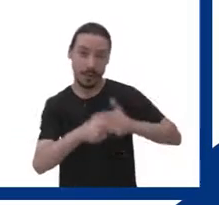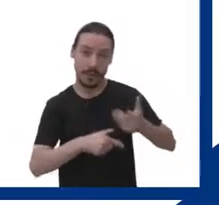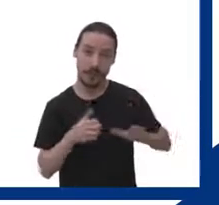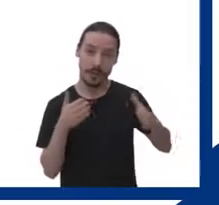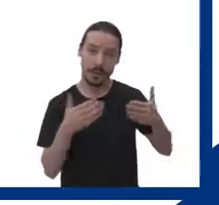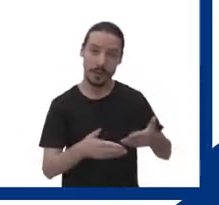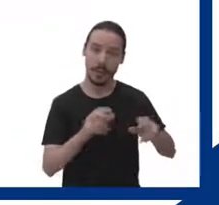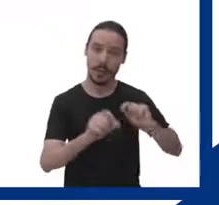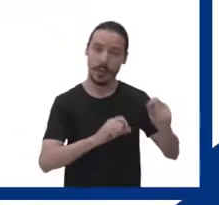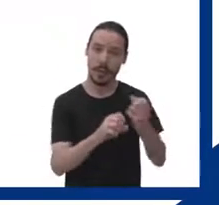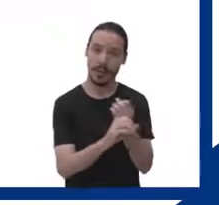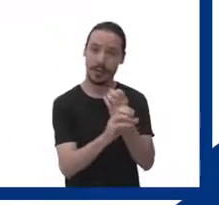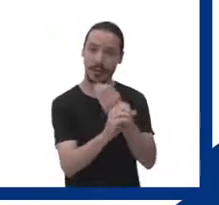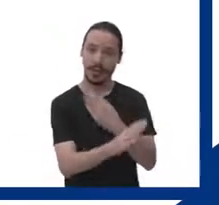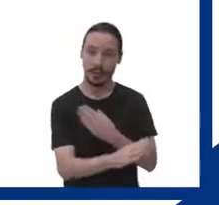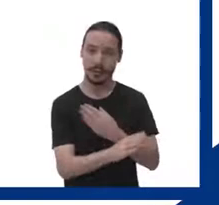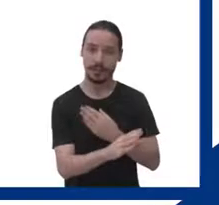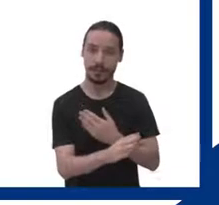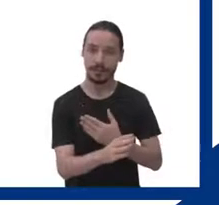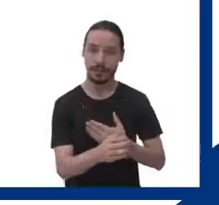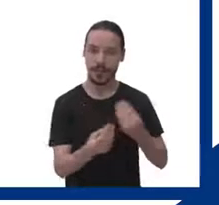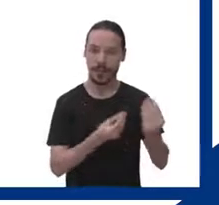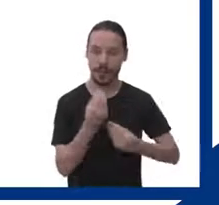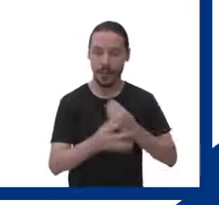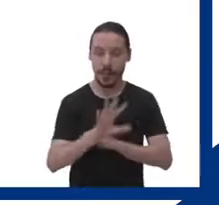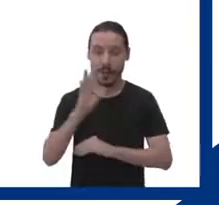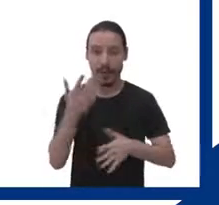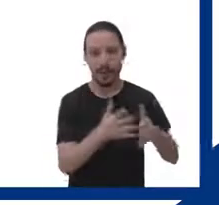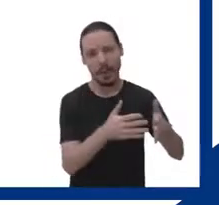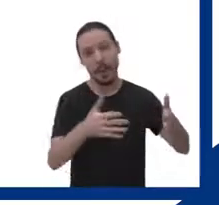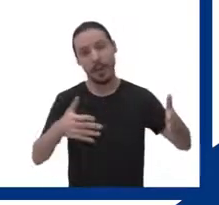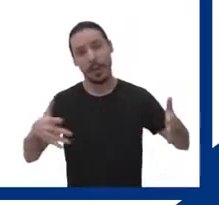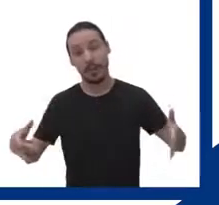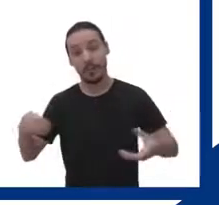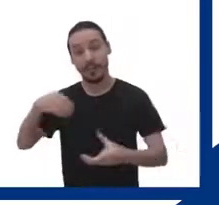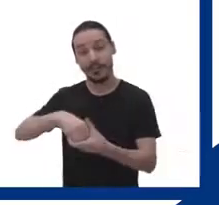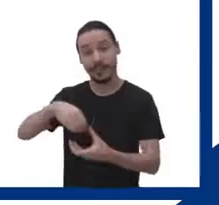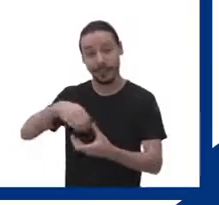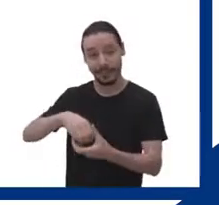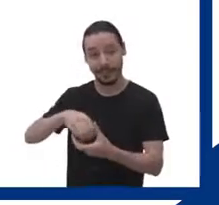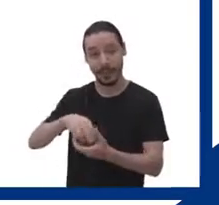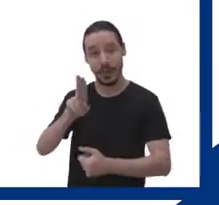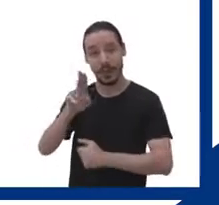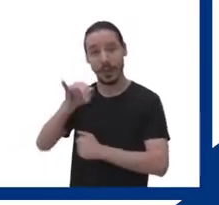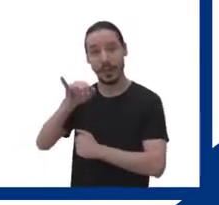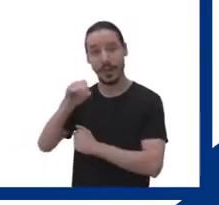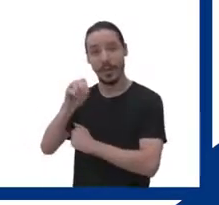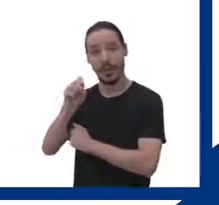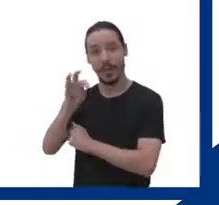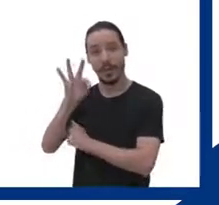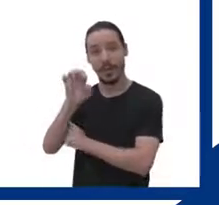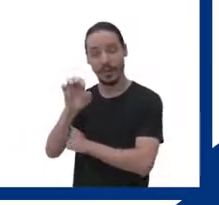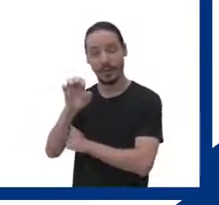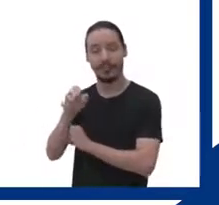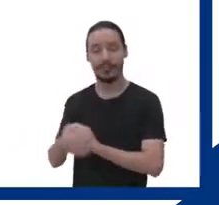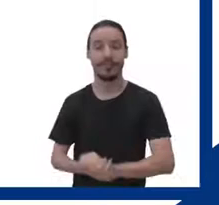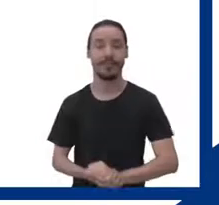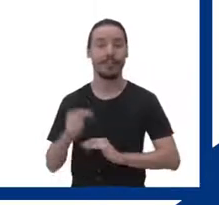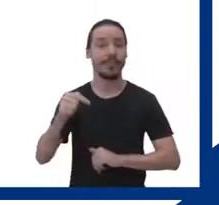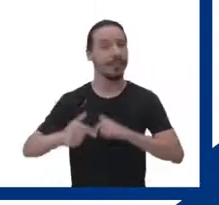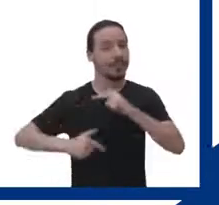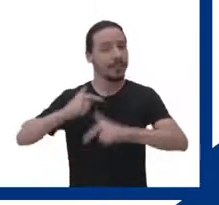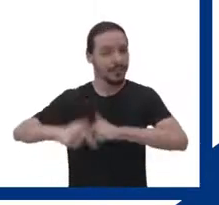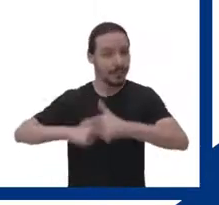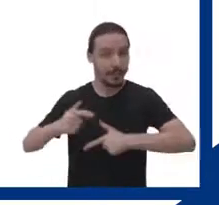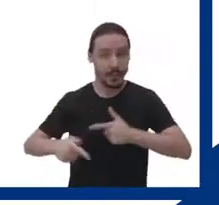intitulado A EAD na atual conjuntura e a sua trajetória na Universidade Estadual do Oeste do Paraná. Esse